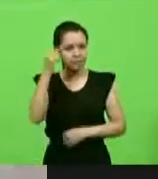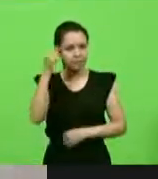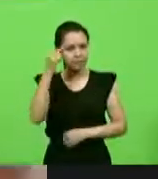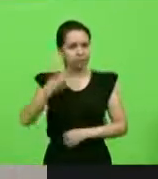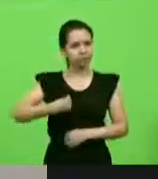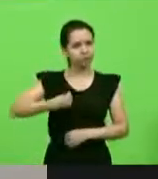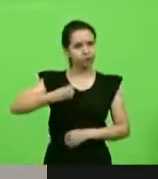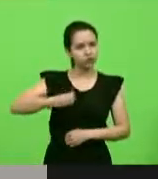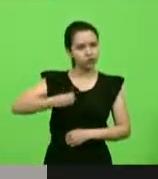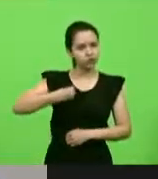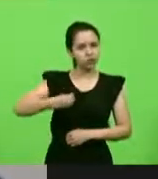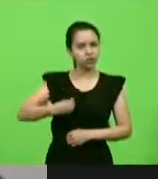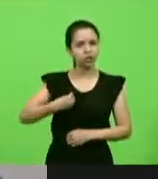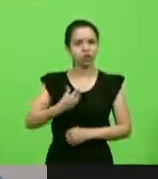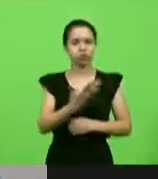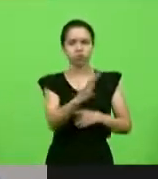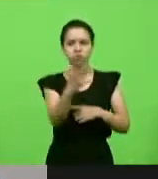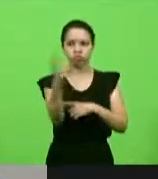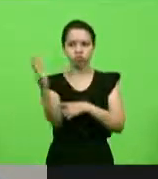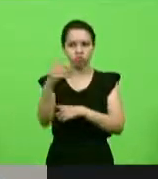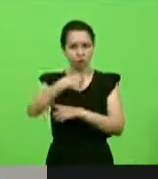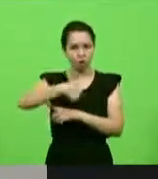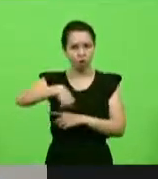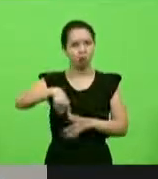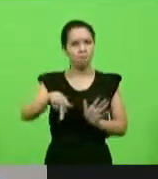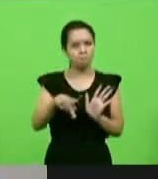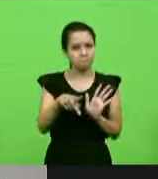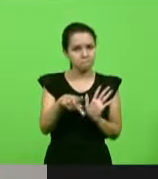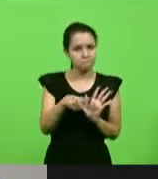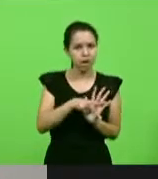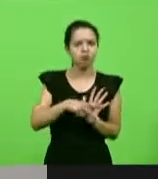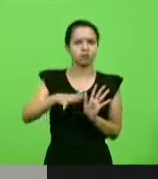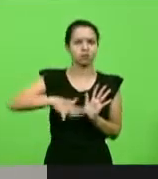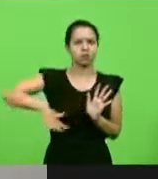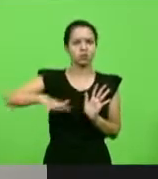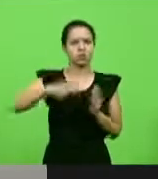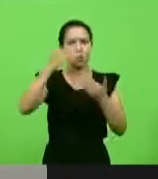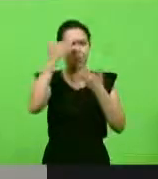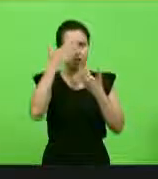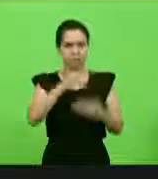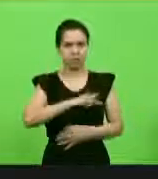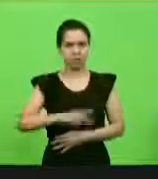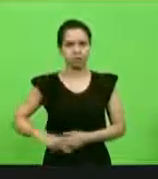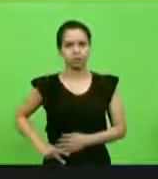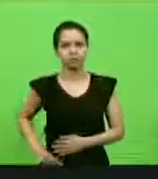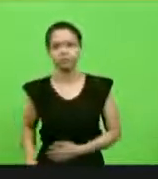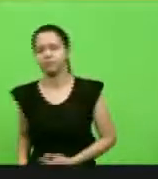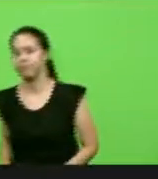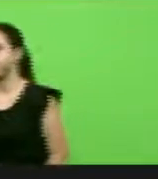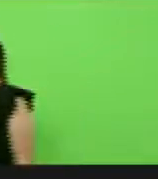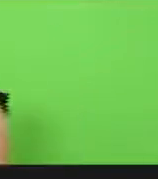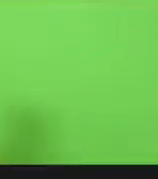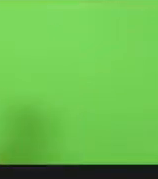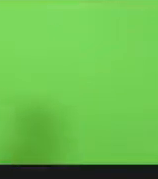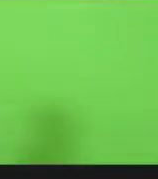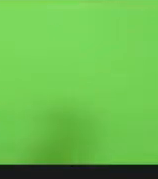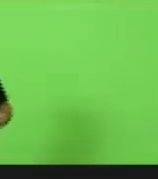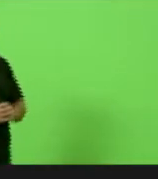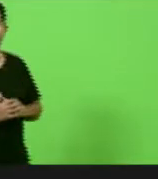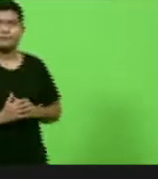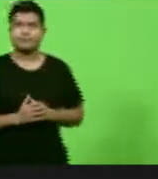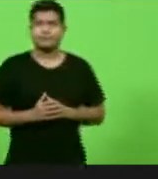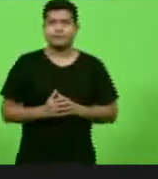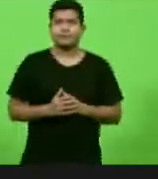ambiente ao qual nós fazemos parte. Muito obrigado, senhor presidente. Obrigado, deputado Padre Pedro.